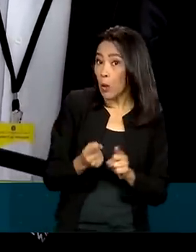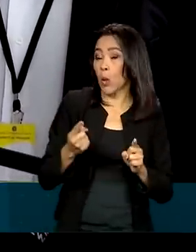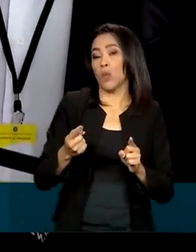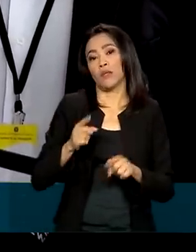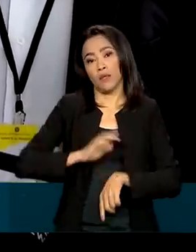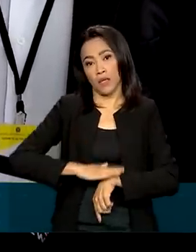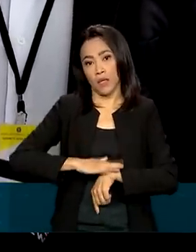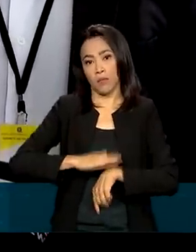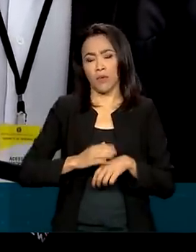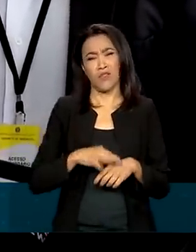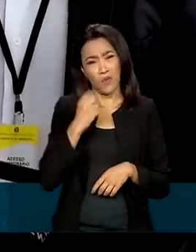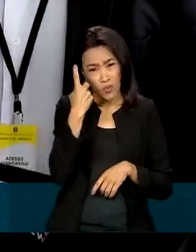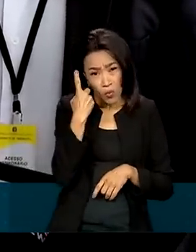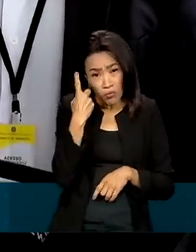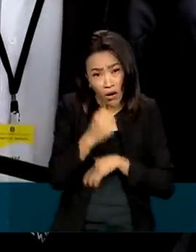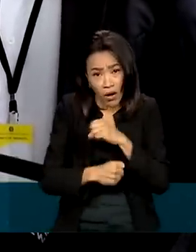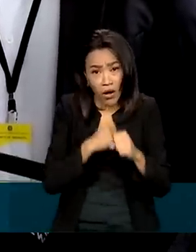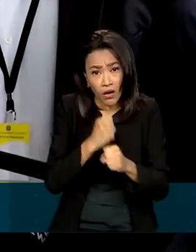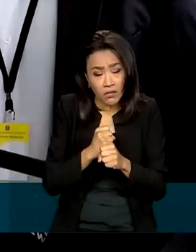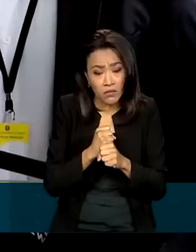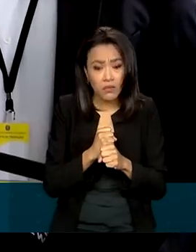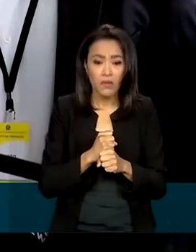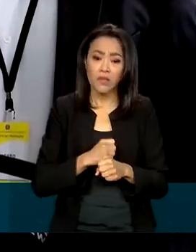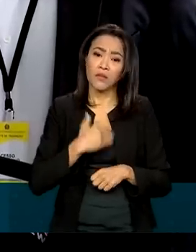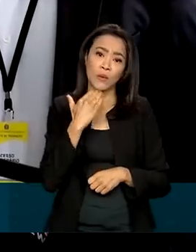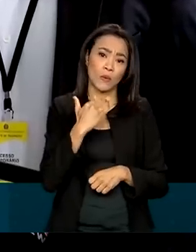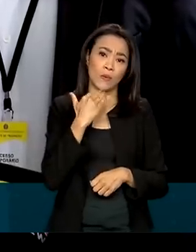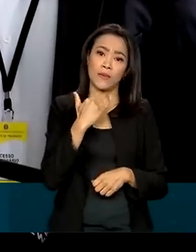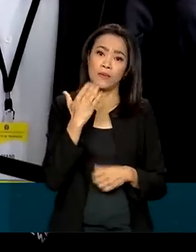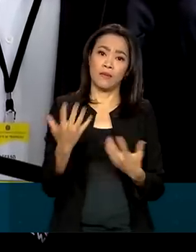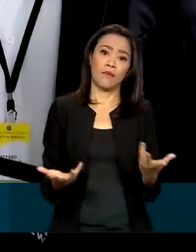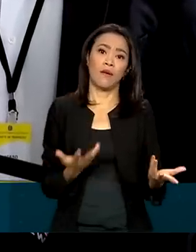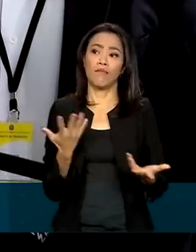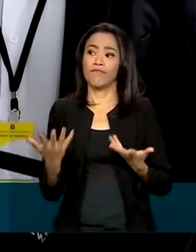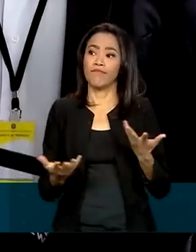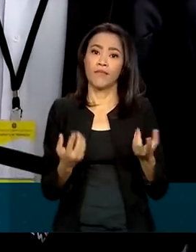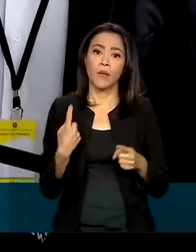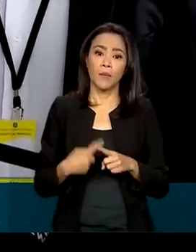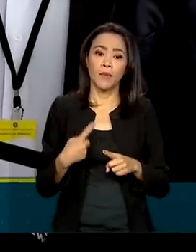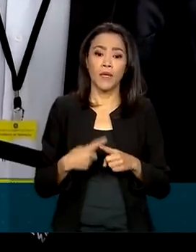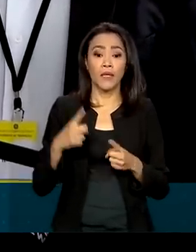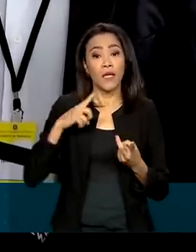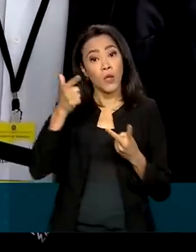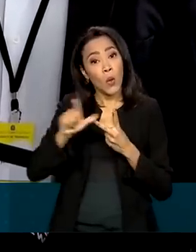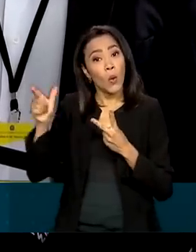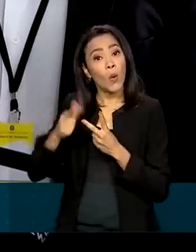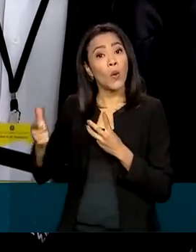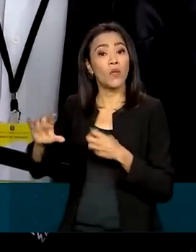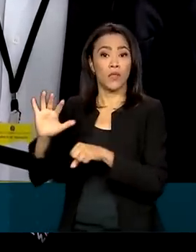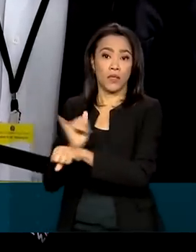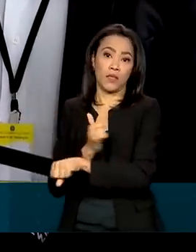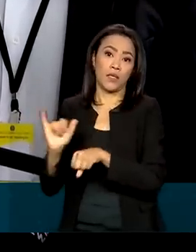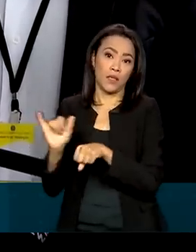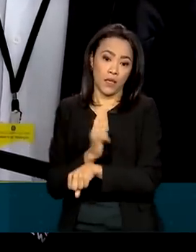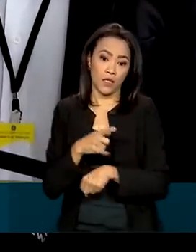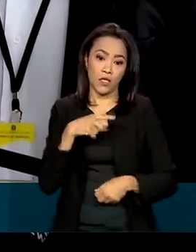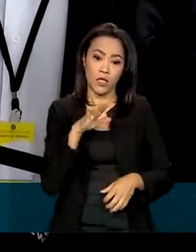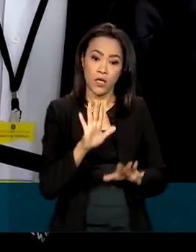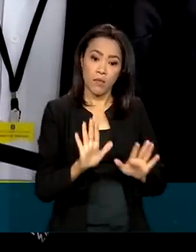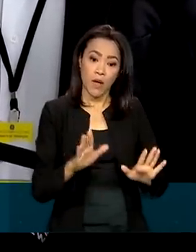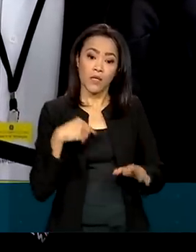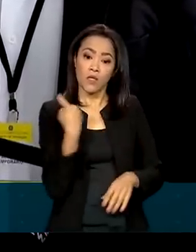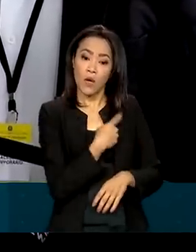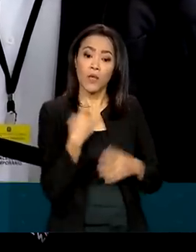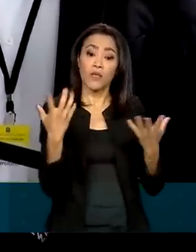Se for para ser um ano, quase que não justifica o caminho legislativo porque tem outros instrumentos. Mas nós queremos e